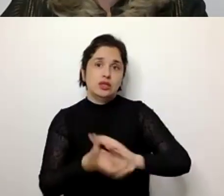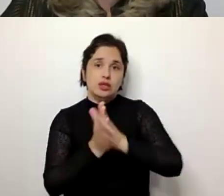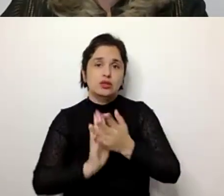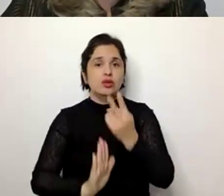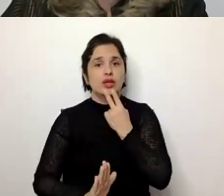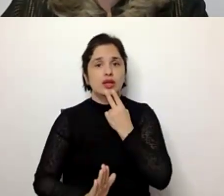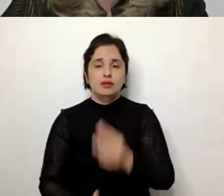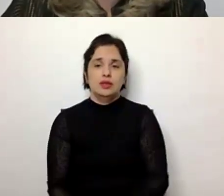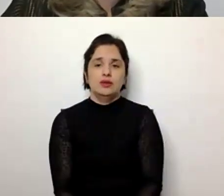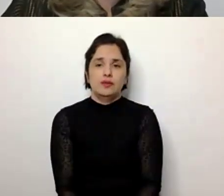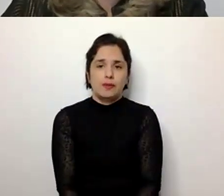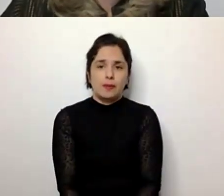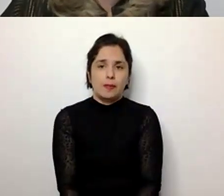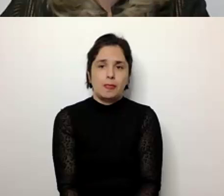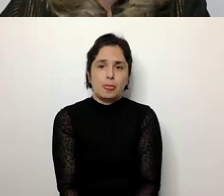a vida.